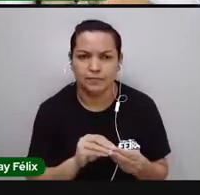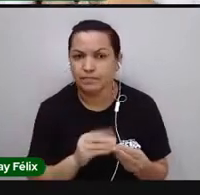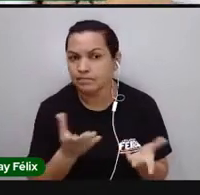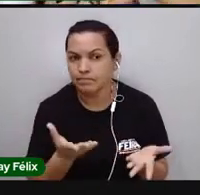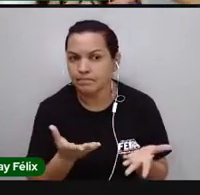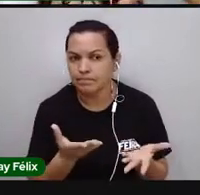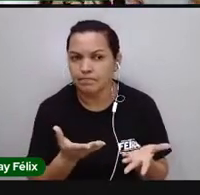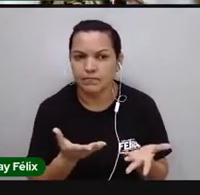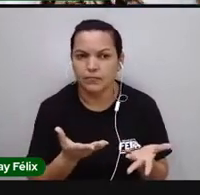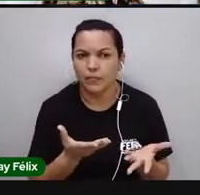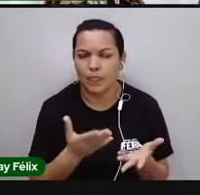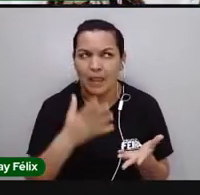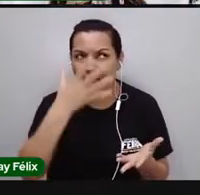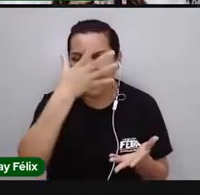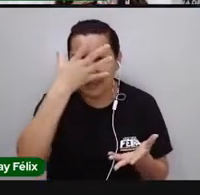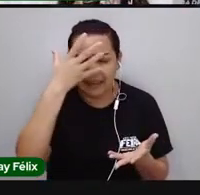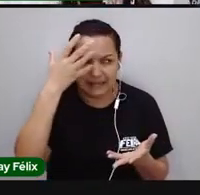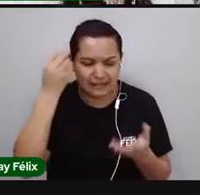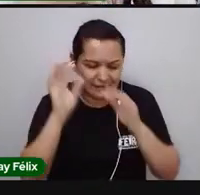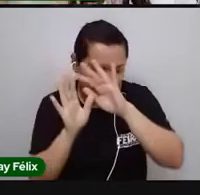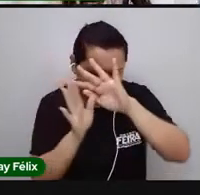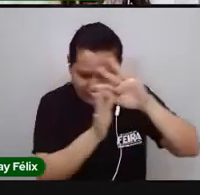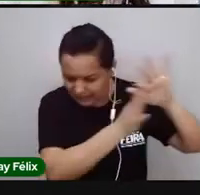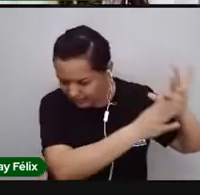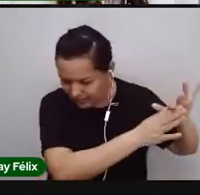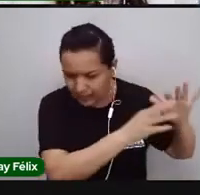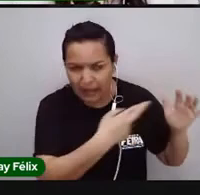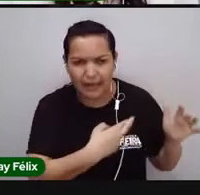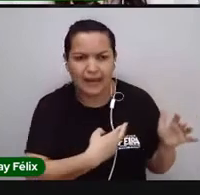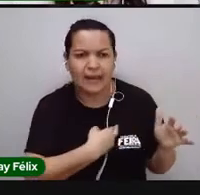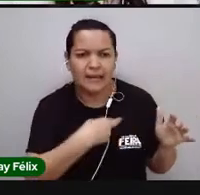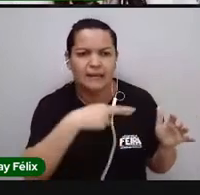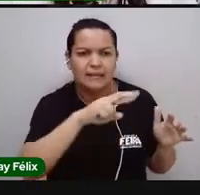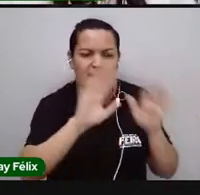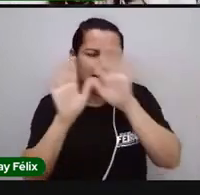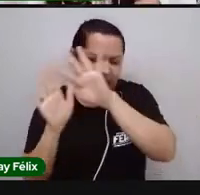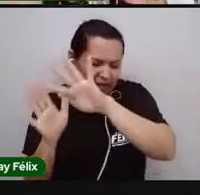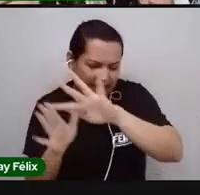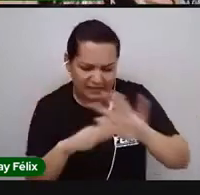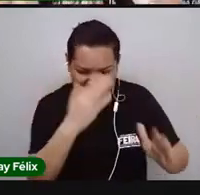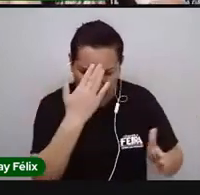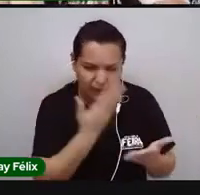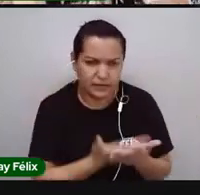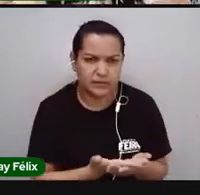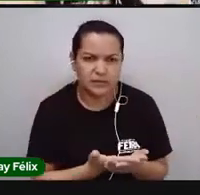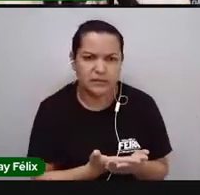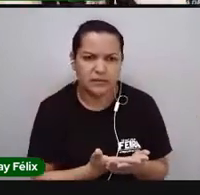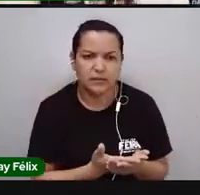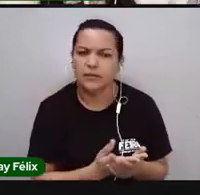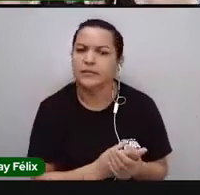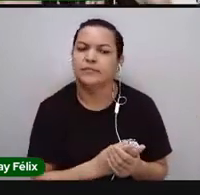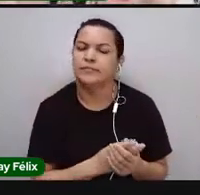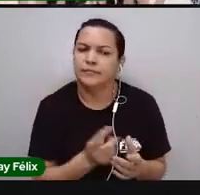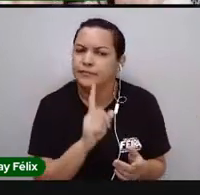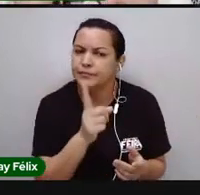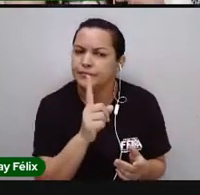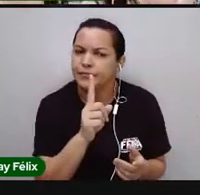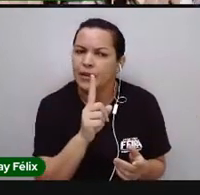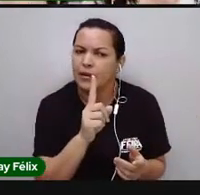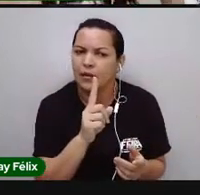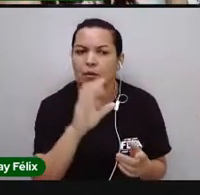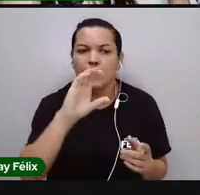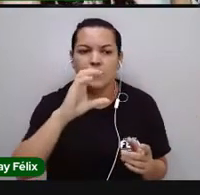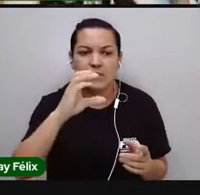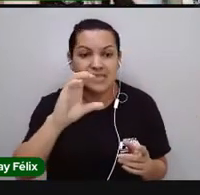então, esquecer a minha religião, esquecer todas as minhas crenças? Não. Ciência,